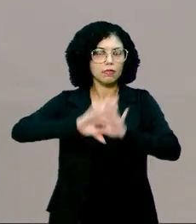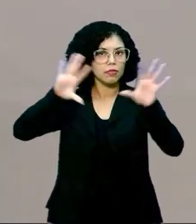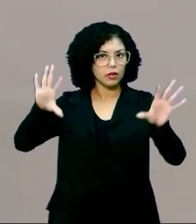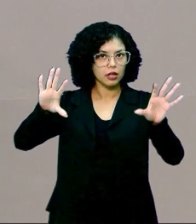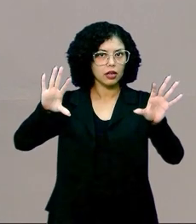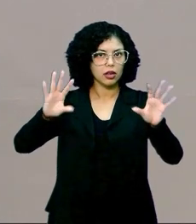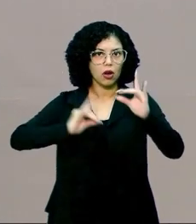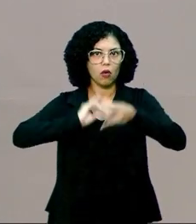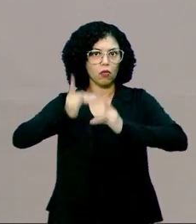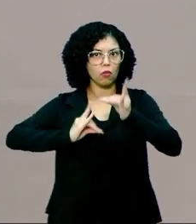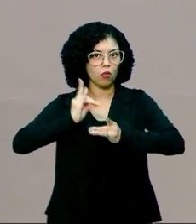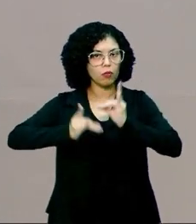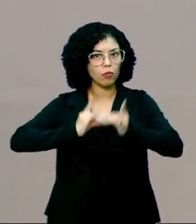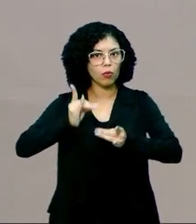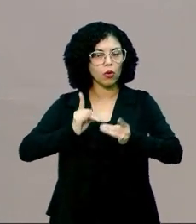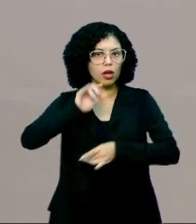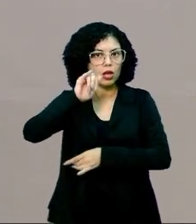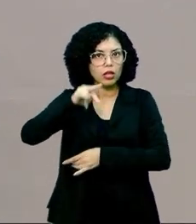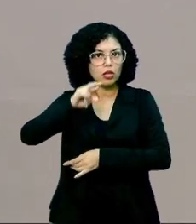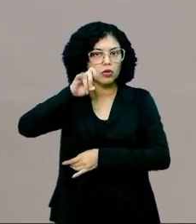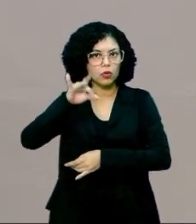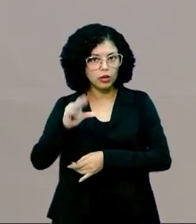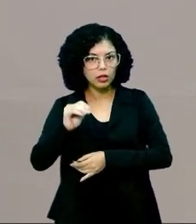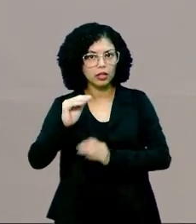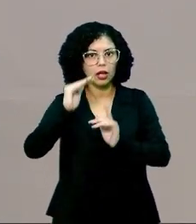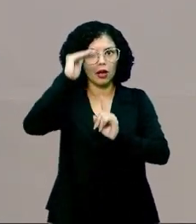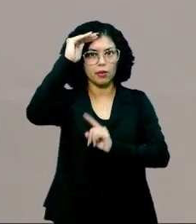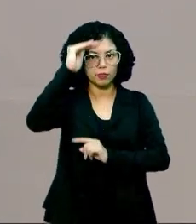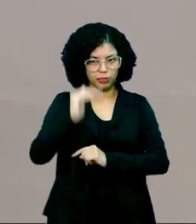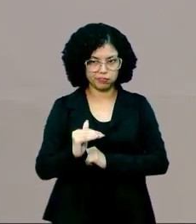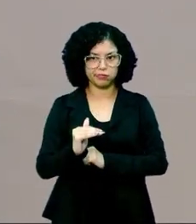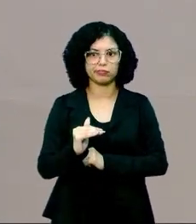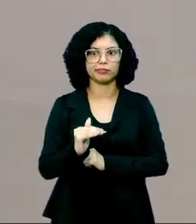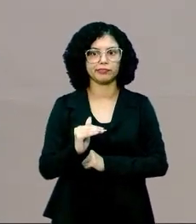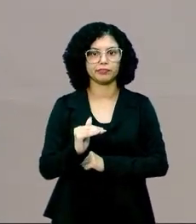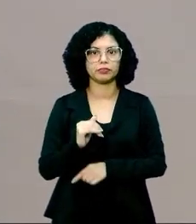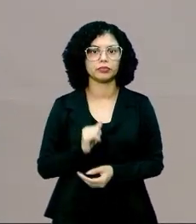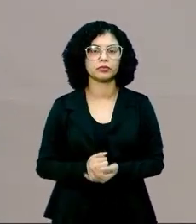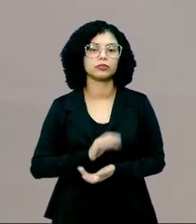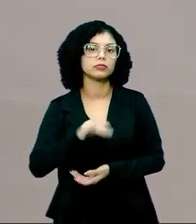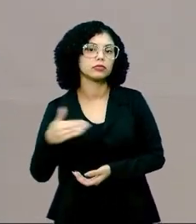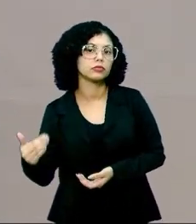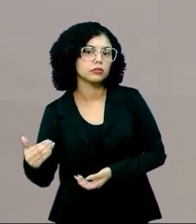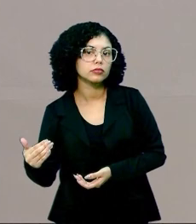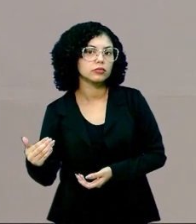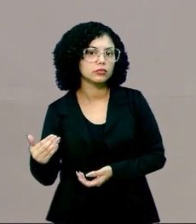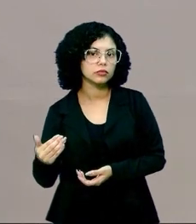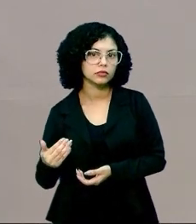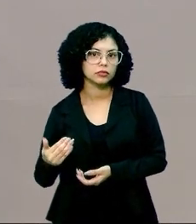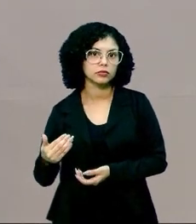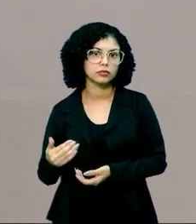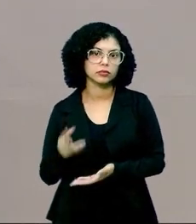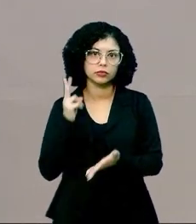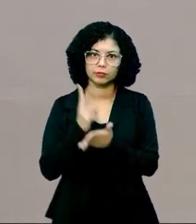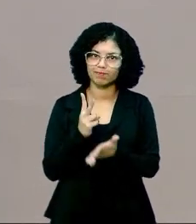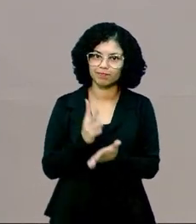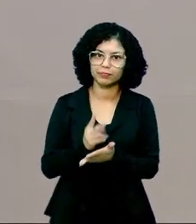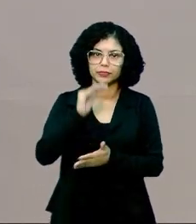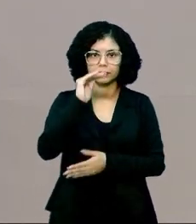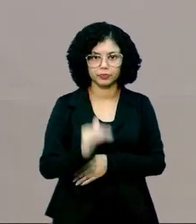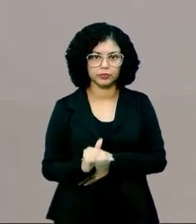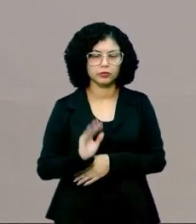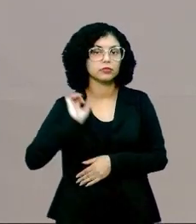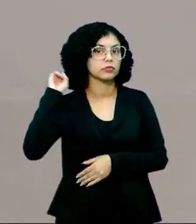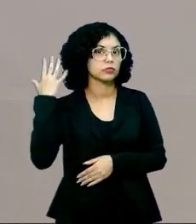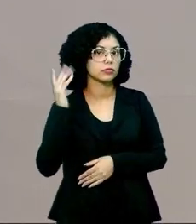sangue. E isso faz com que os níveis de glicose dê uma caída. Ah, professora, e quando os níveis de glicose estão muito baixos, o